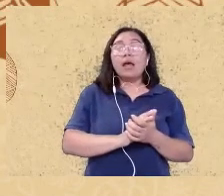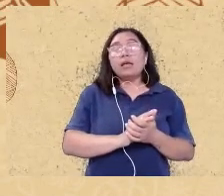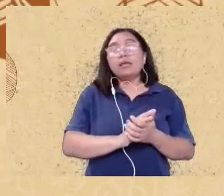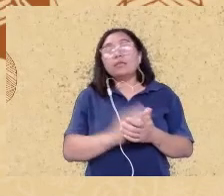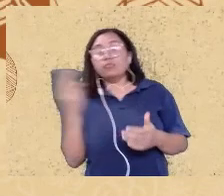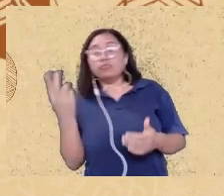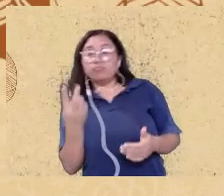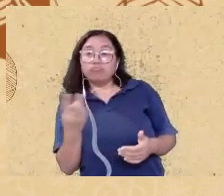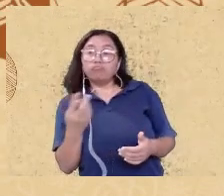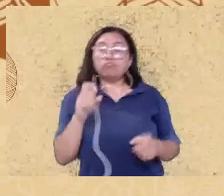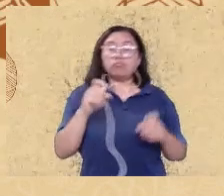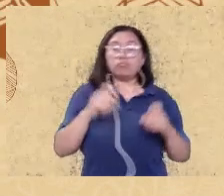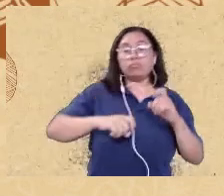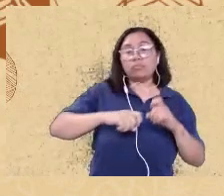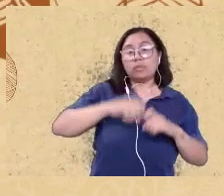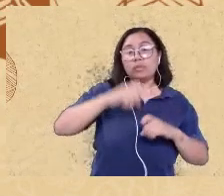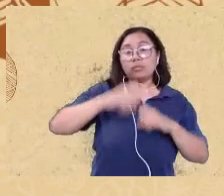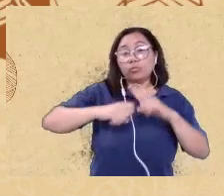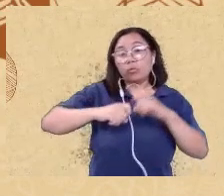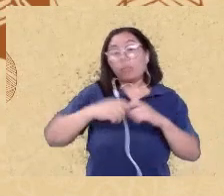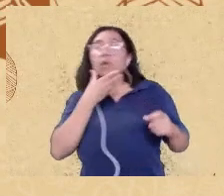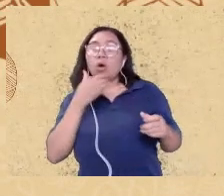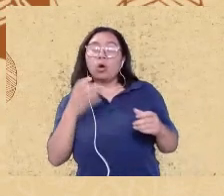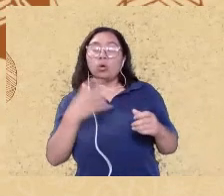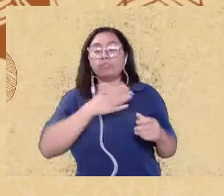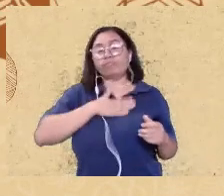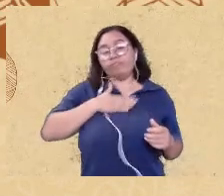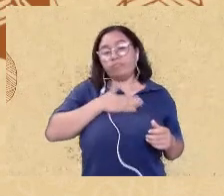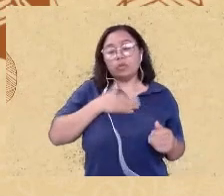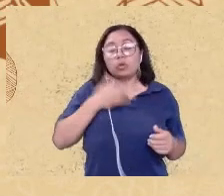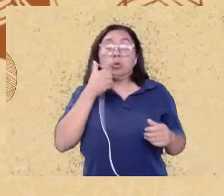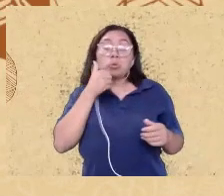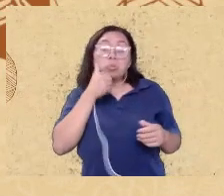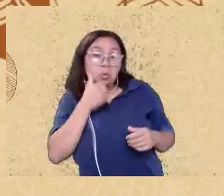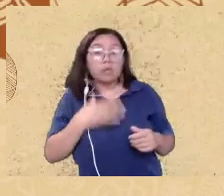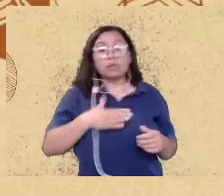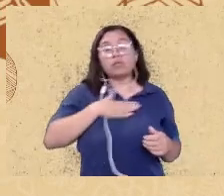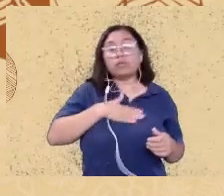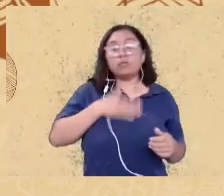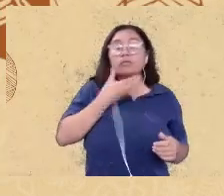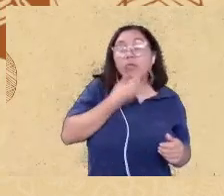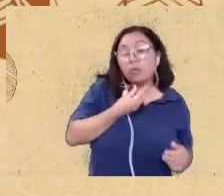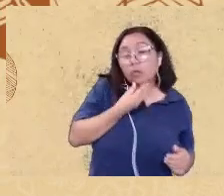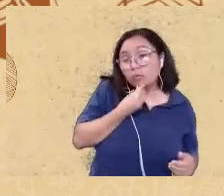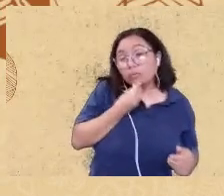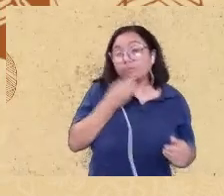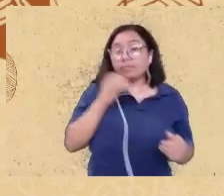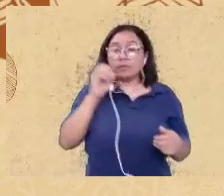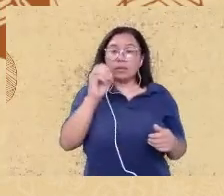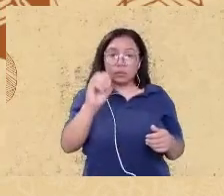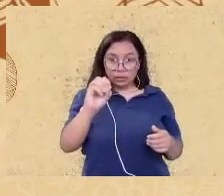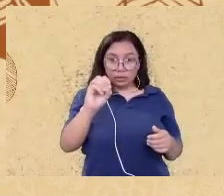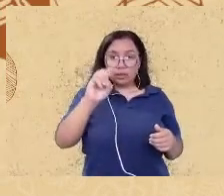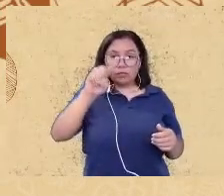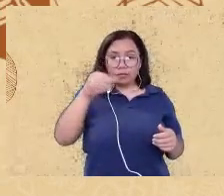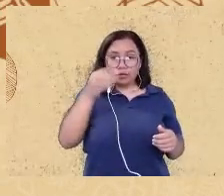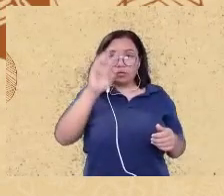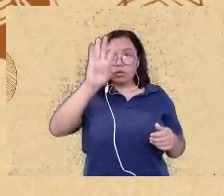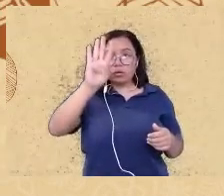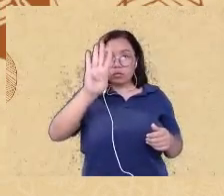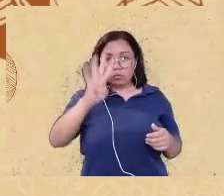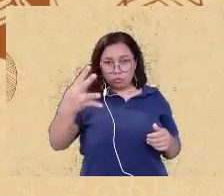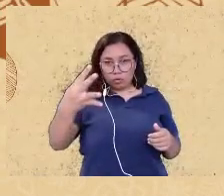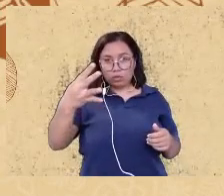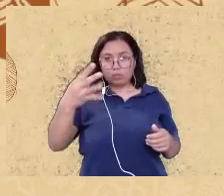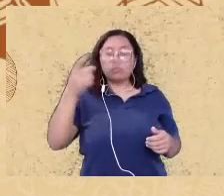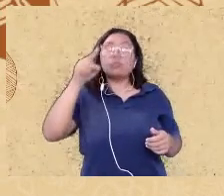,6% do percentual e 0,4% do percentual ainda